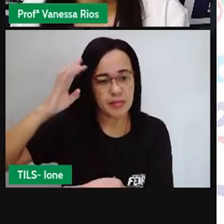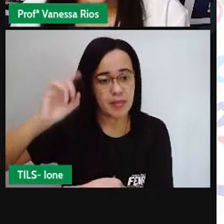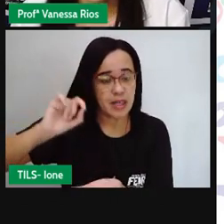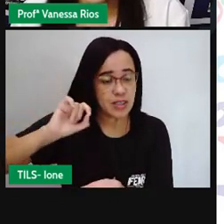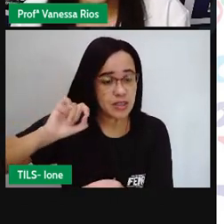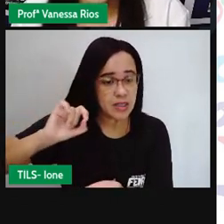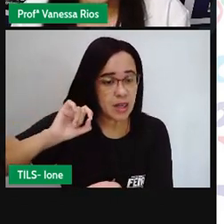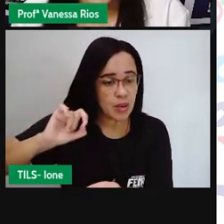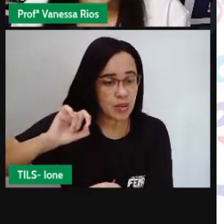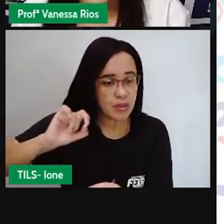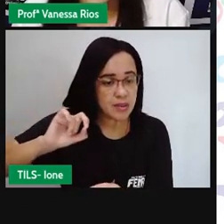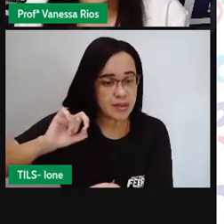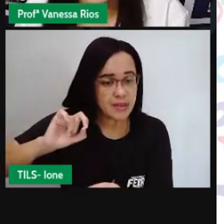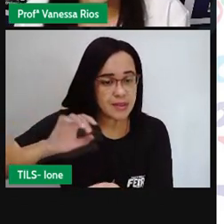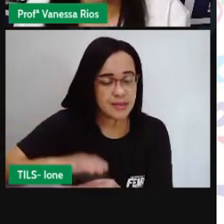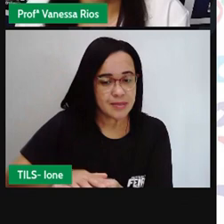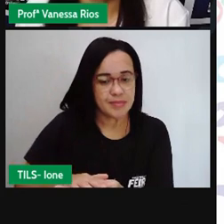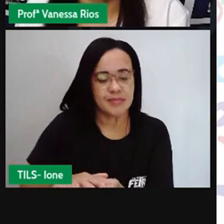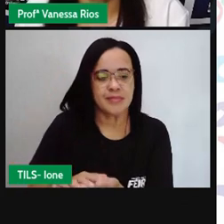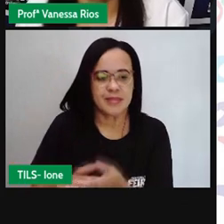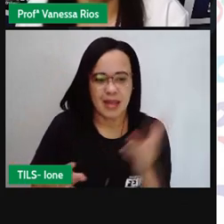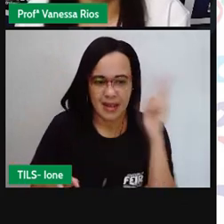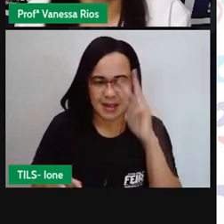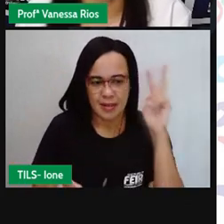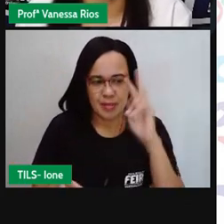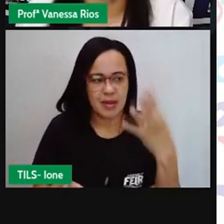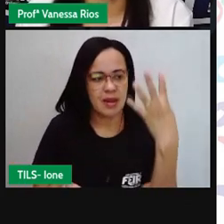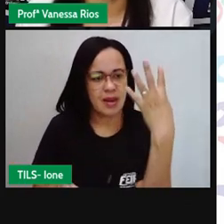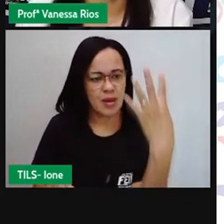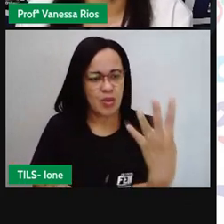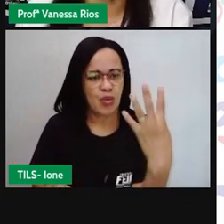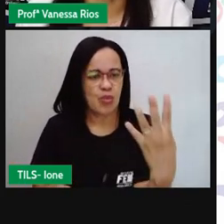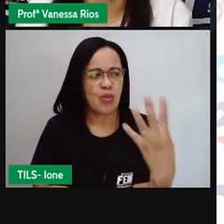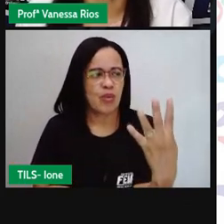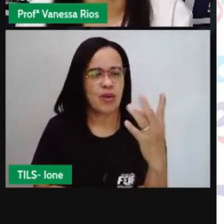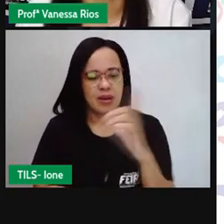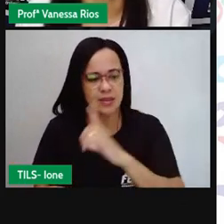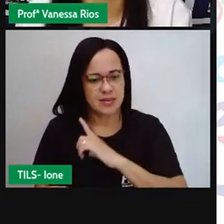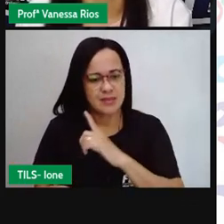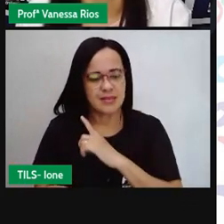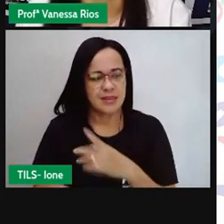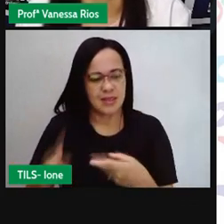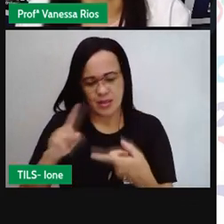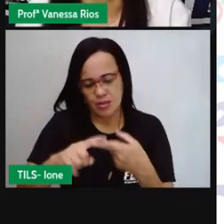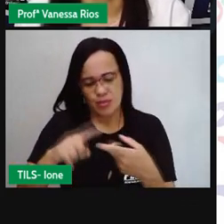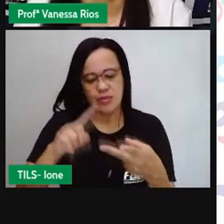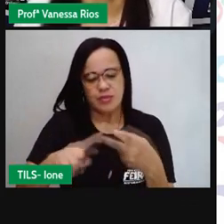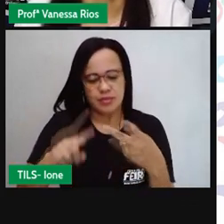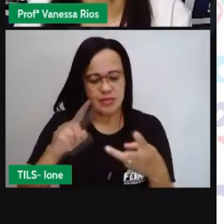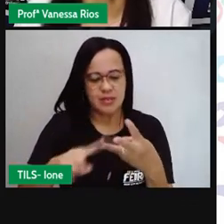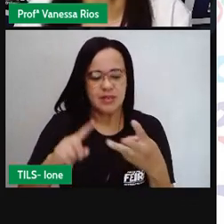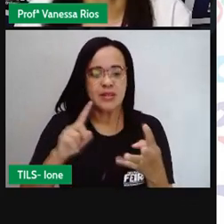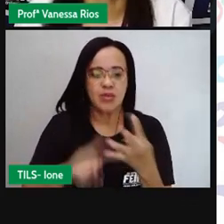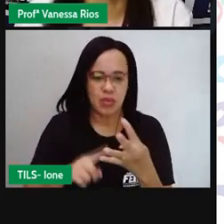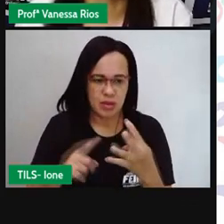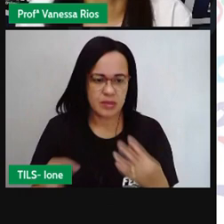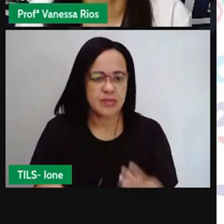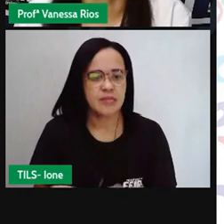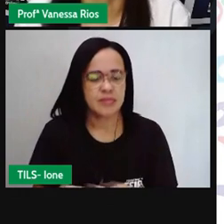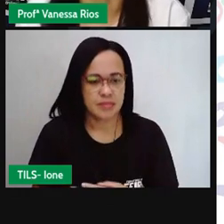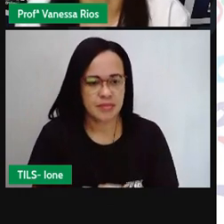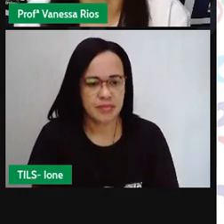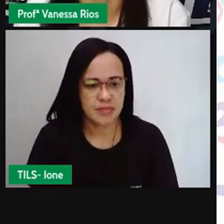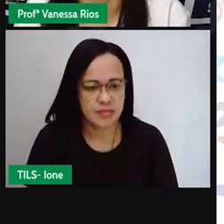o círculo em quatro partes. A gente observou em relação à formação do ângulo que um quarto de volta forma um ângulo